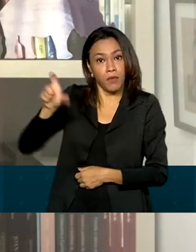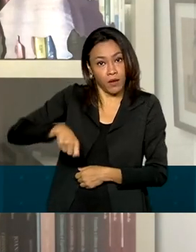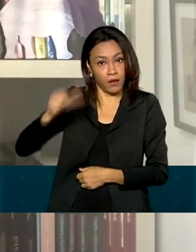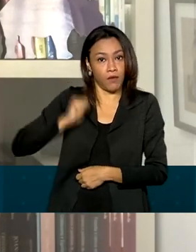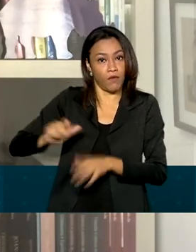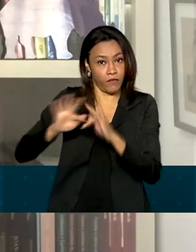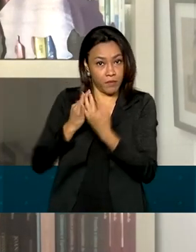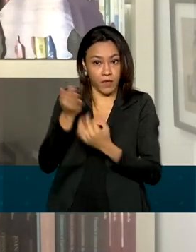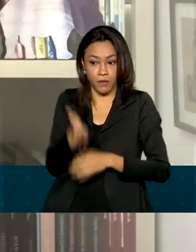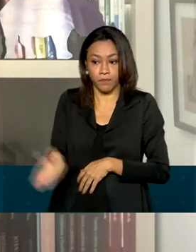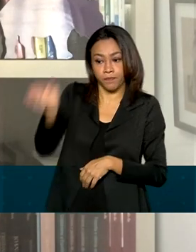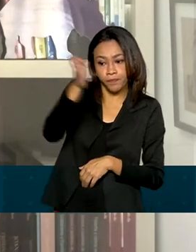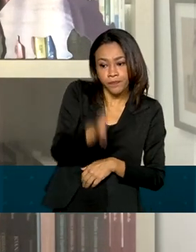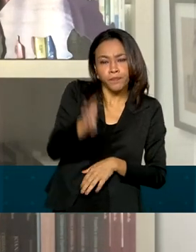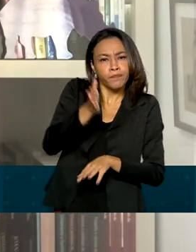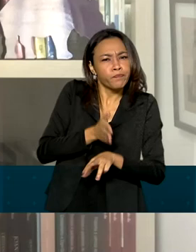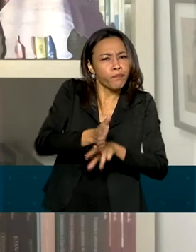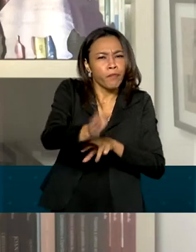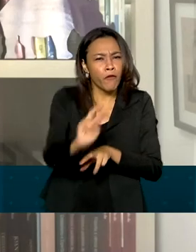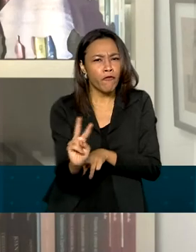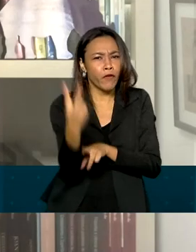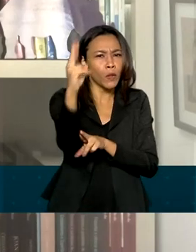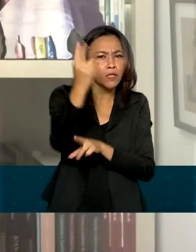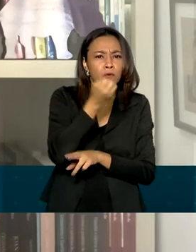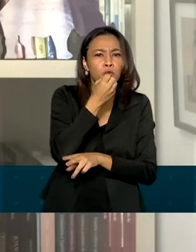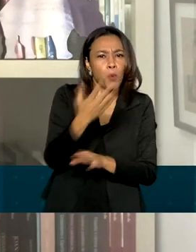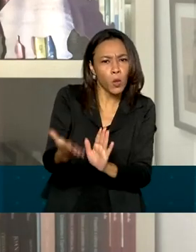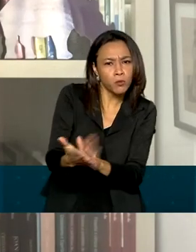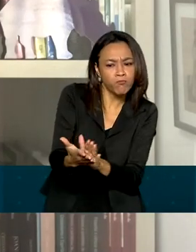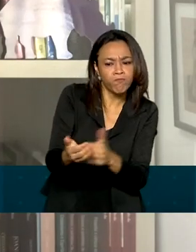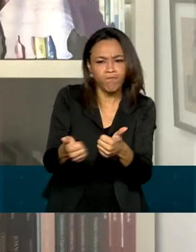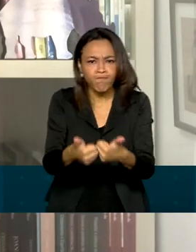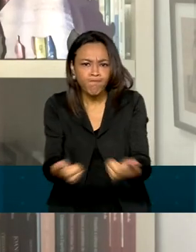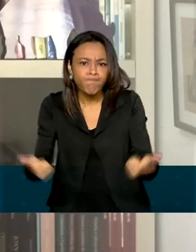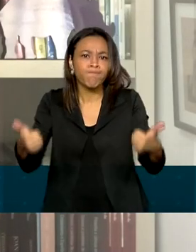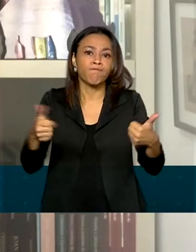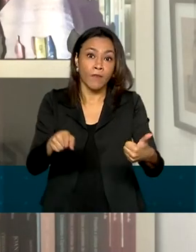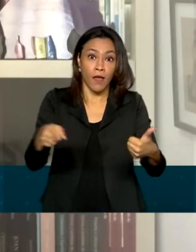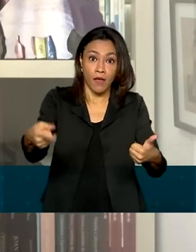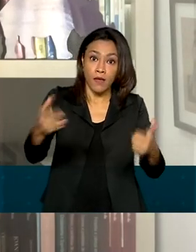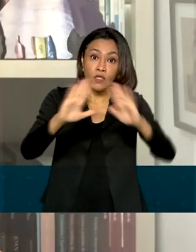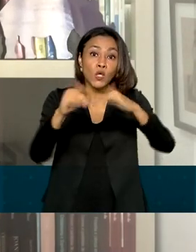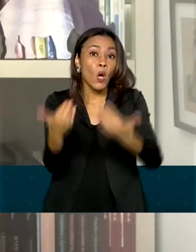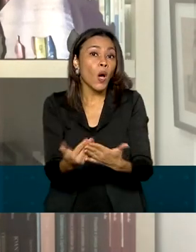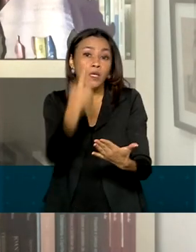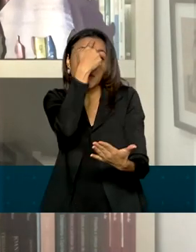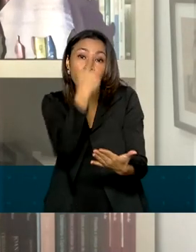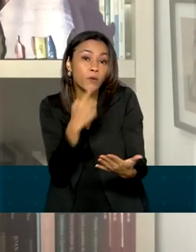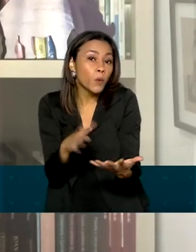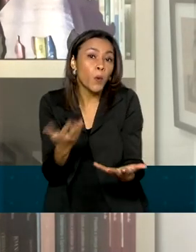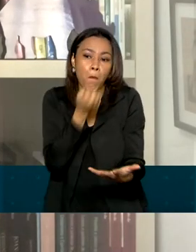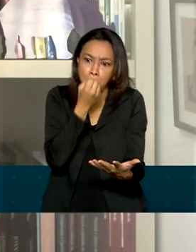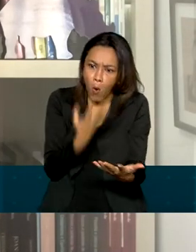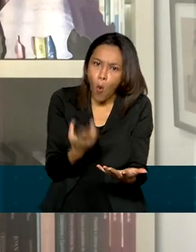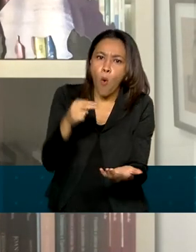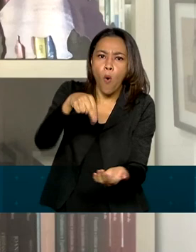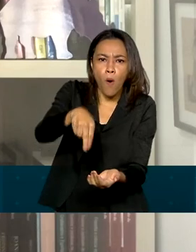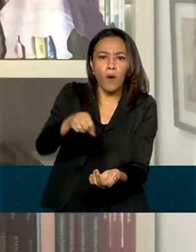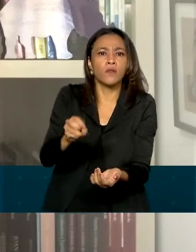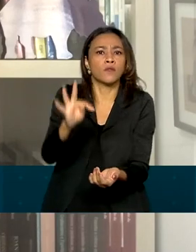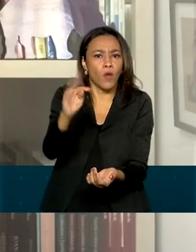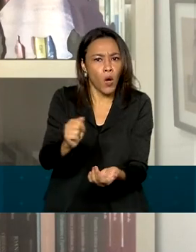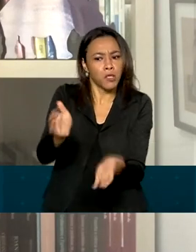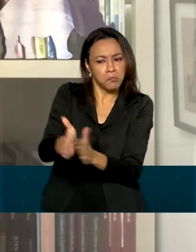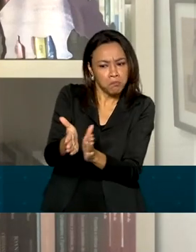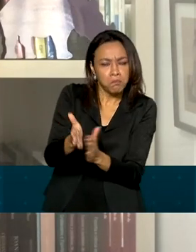No eixo de valorização de boas práticas, vão entrar escolas cujos alunos tenham boas notas no Sistema de